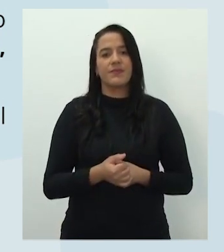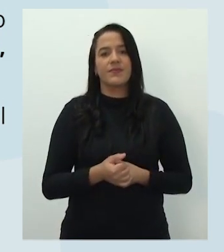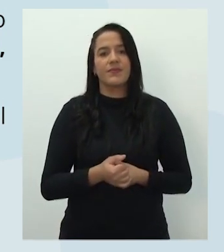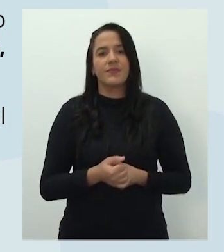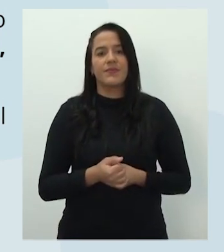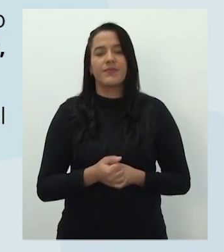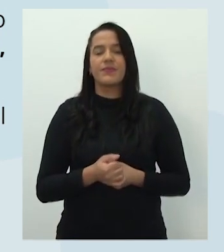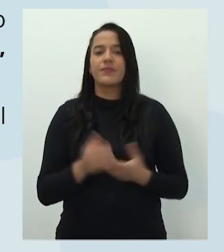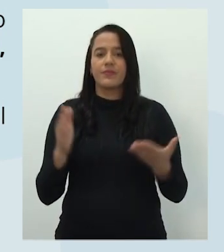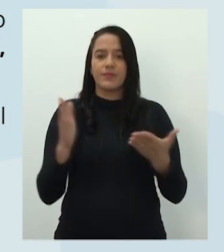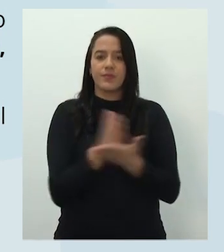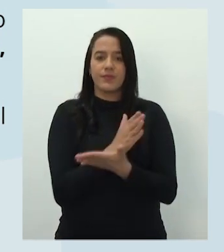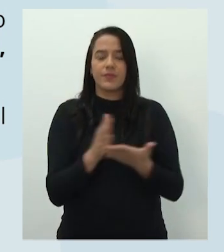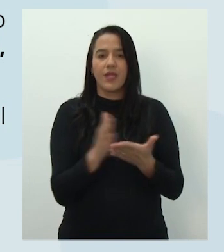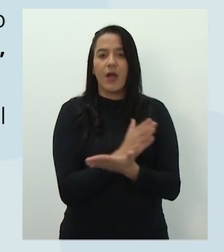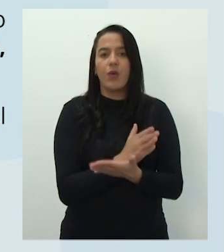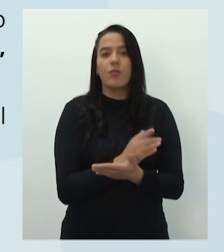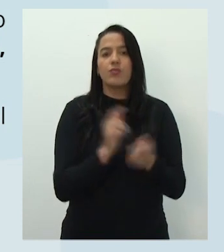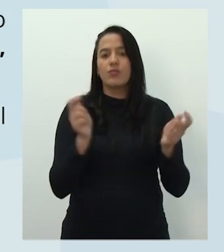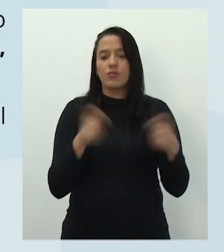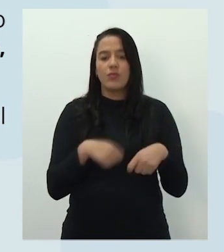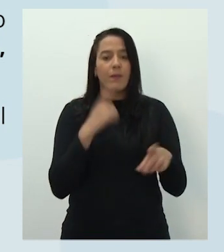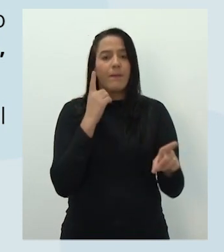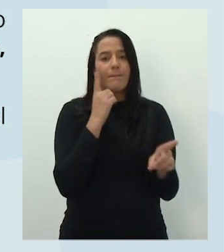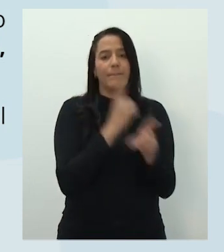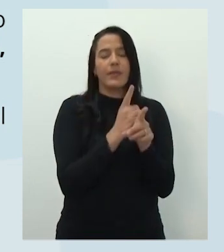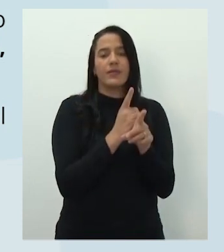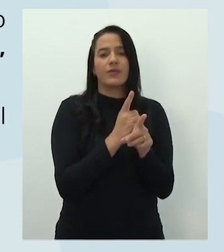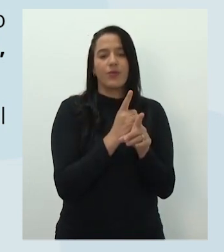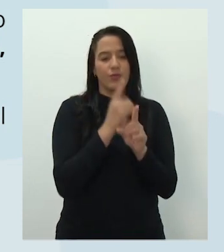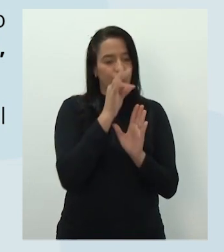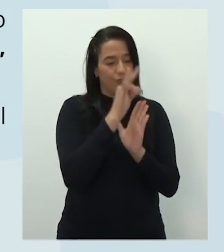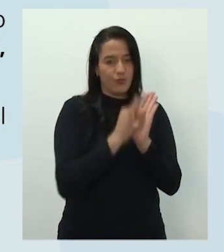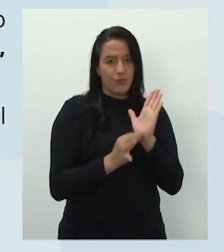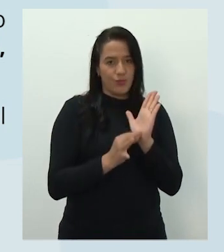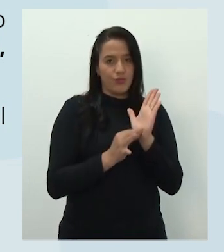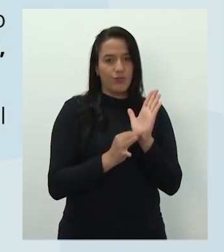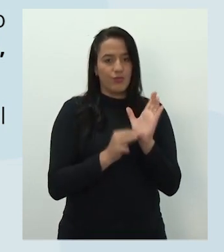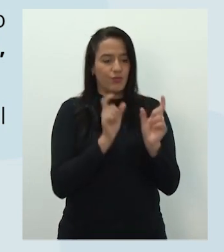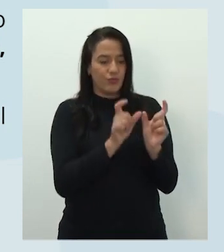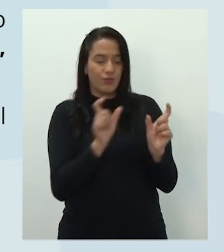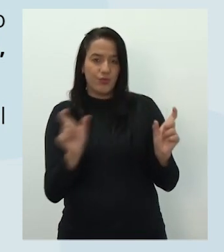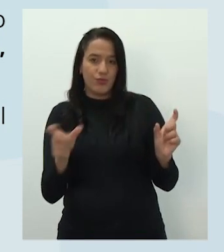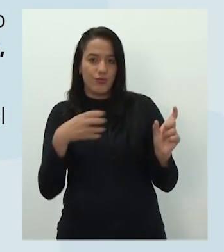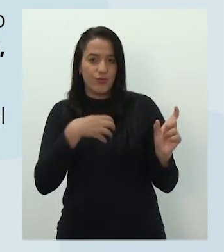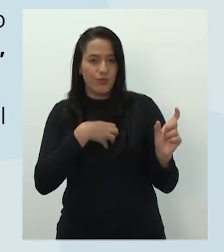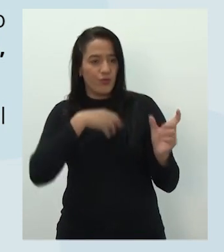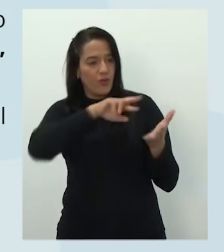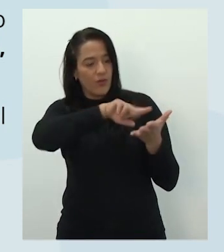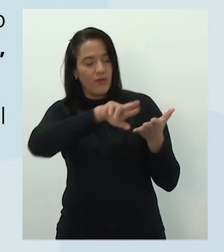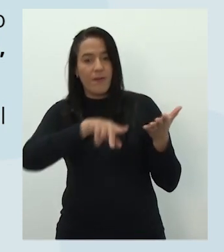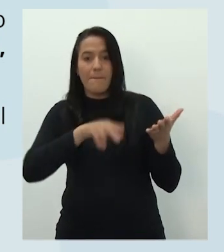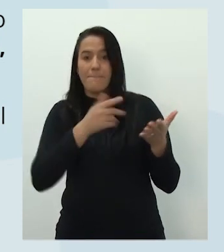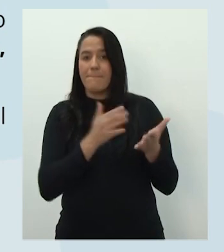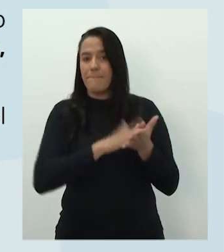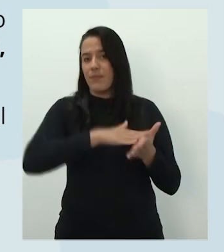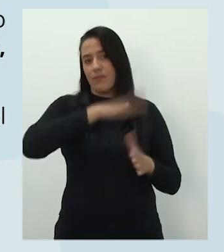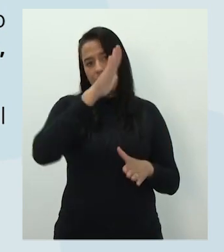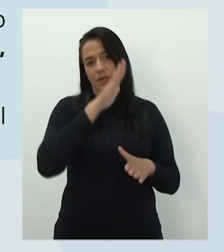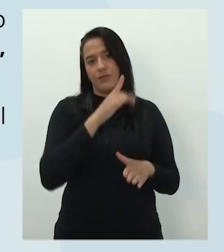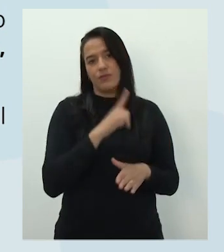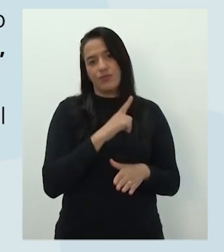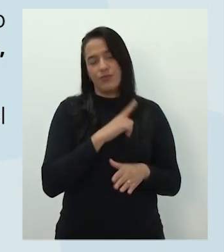aqui. Algumas vezes podemos encontrar um gênero textual com as características de mais de um tipo. Agora,